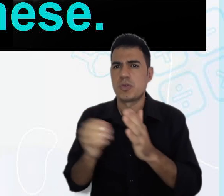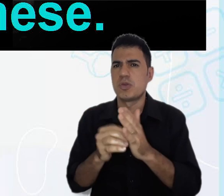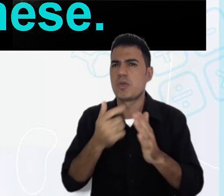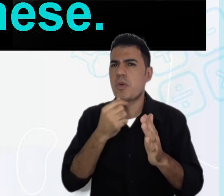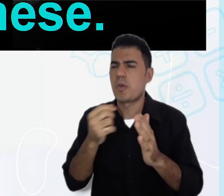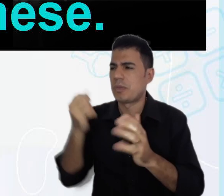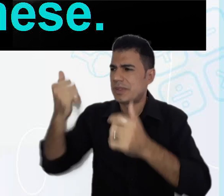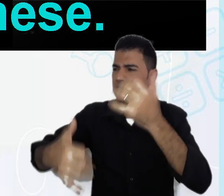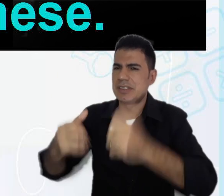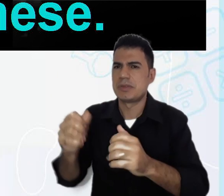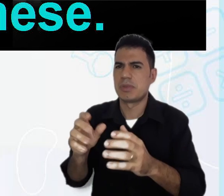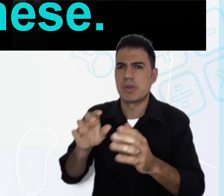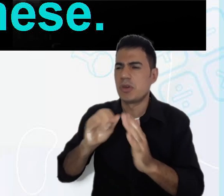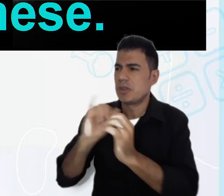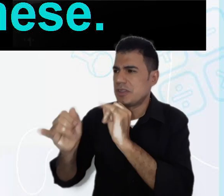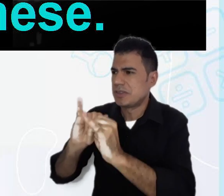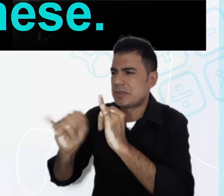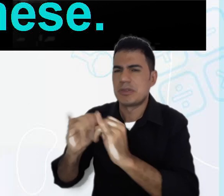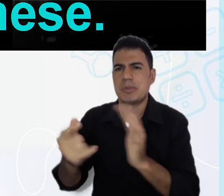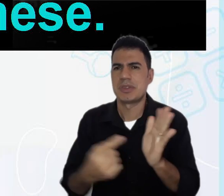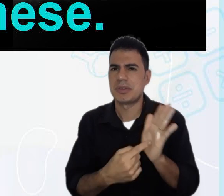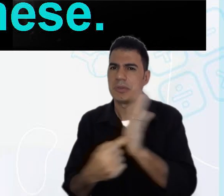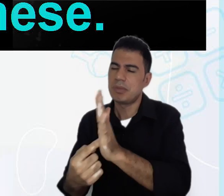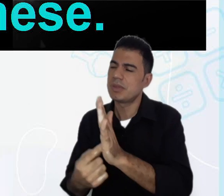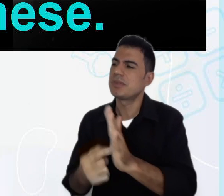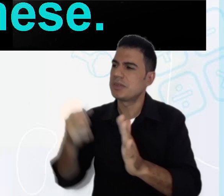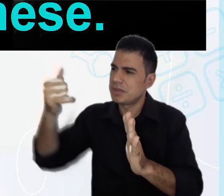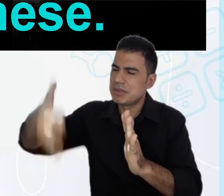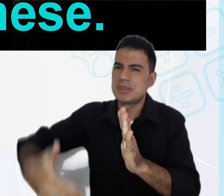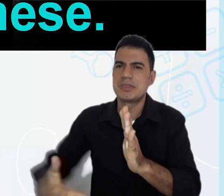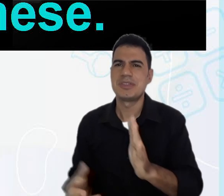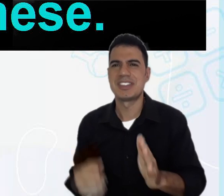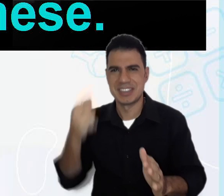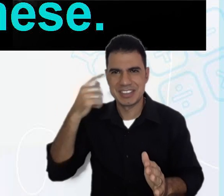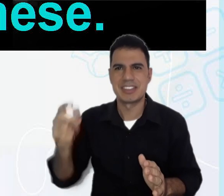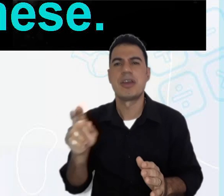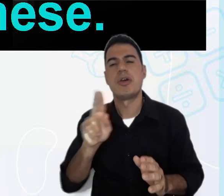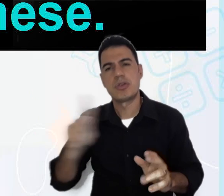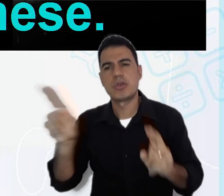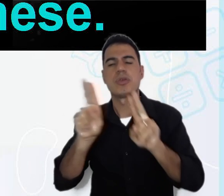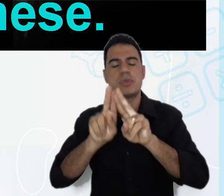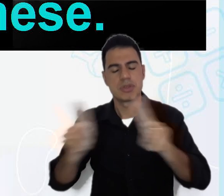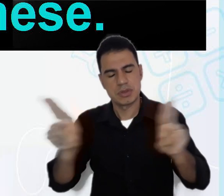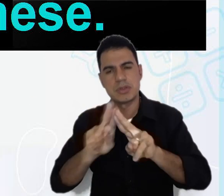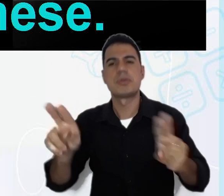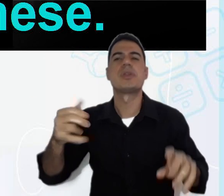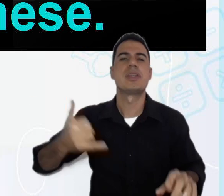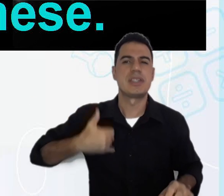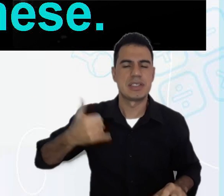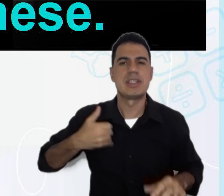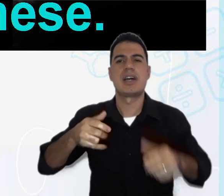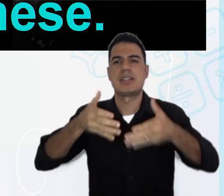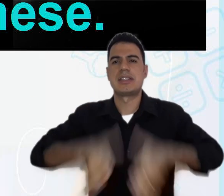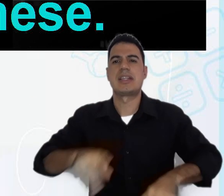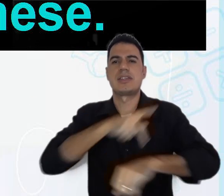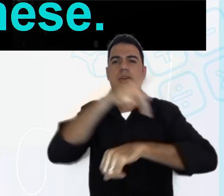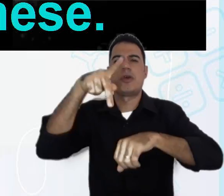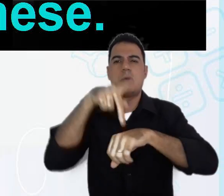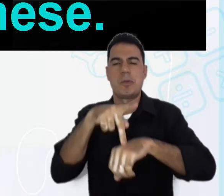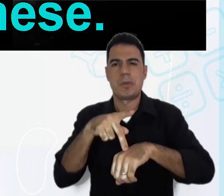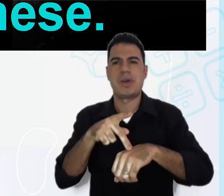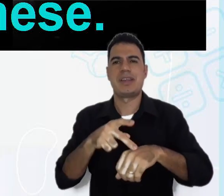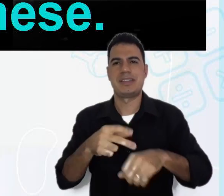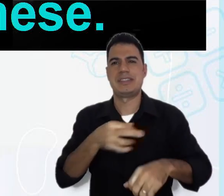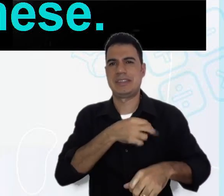as informações de Shun e apresentou todas elas. Né? Name, surname, age and